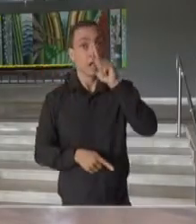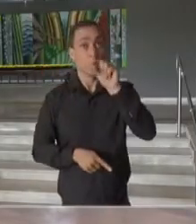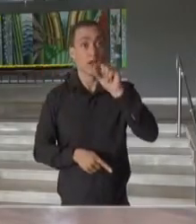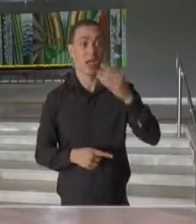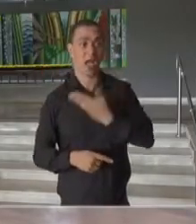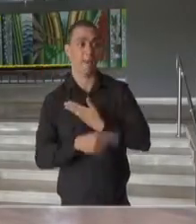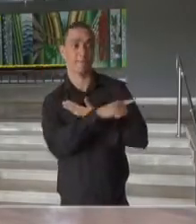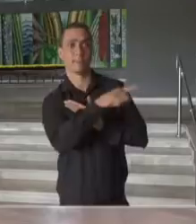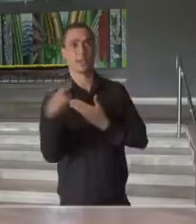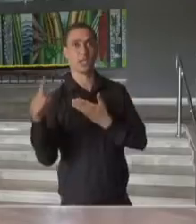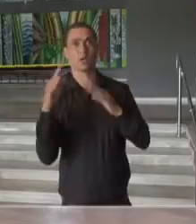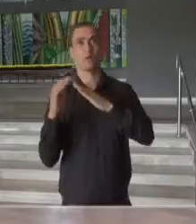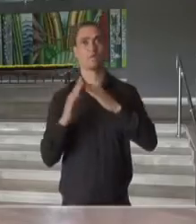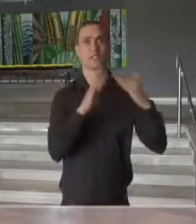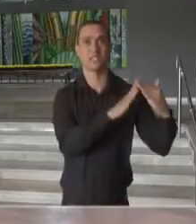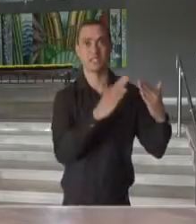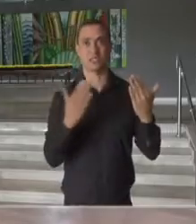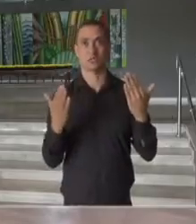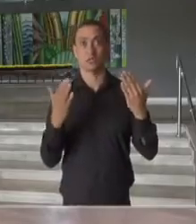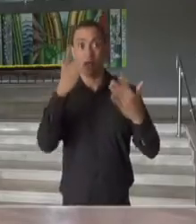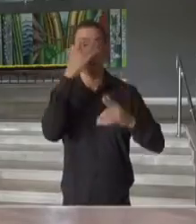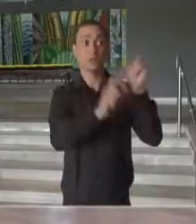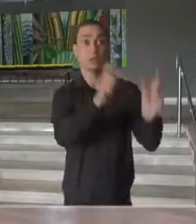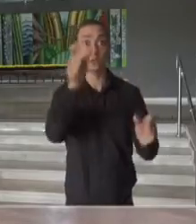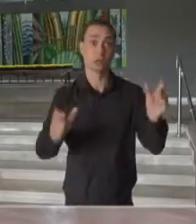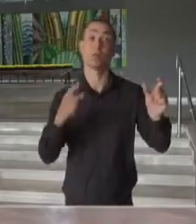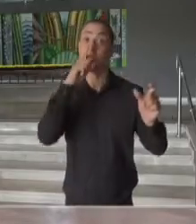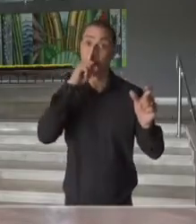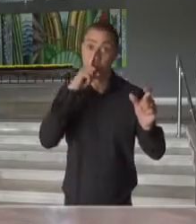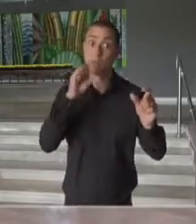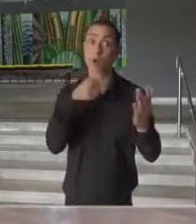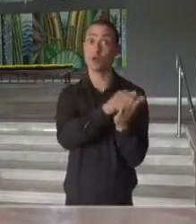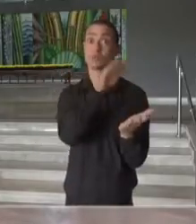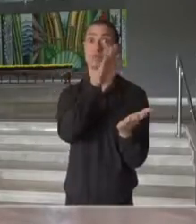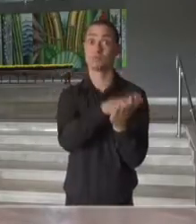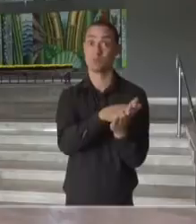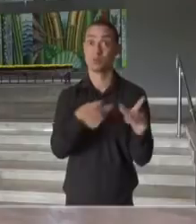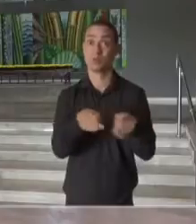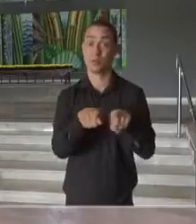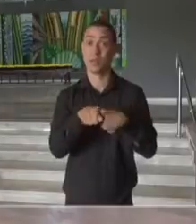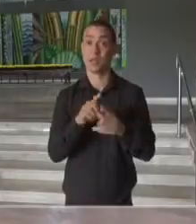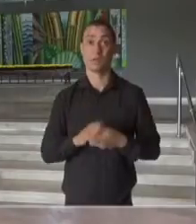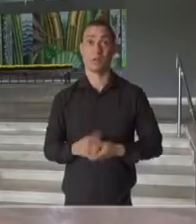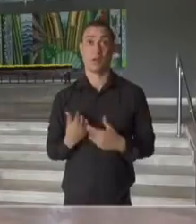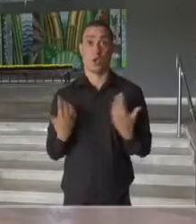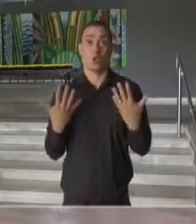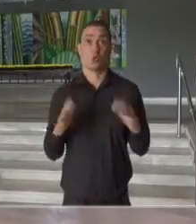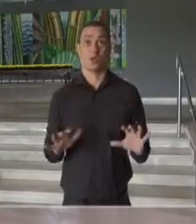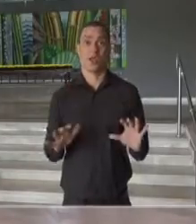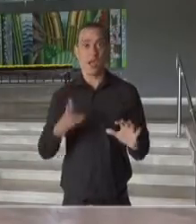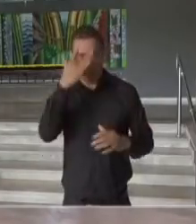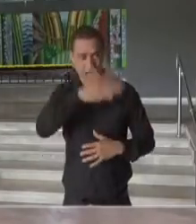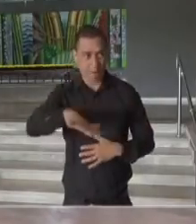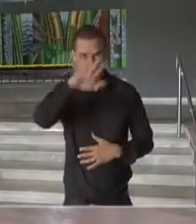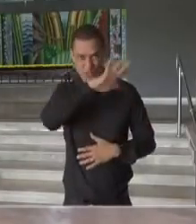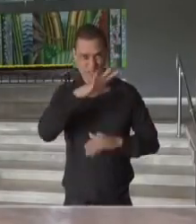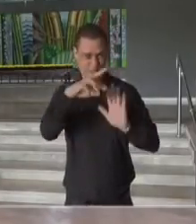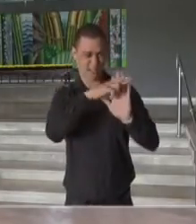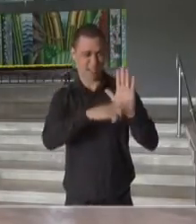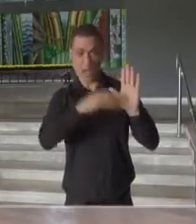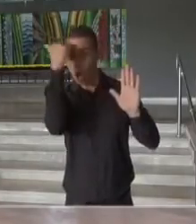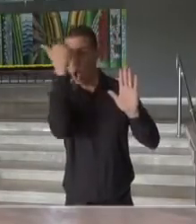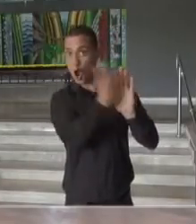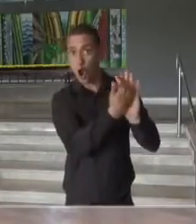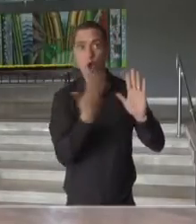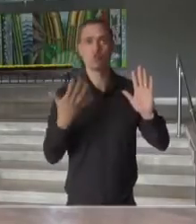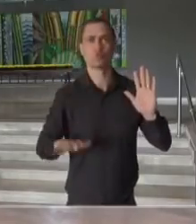seus amigos, dos seus vizinhos, de outras pessoas e é passível também de multa. Tudo que nós não desejamos é que as pessoas desobedeçam aquilo que está